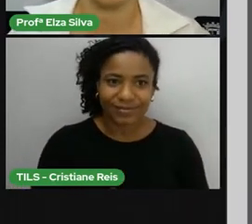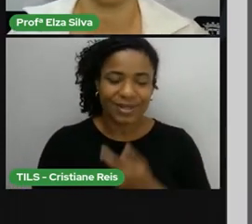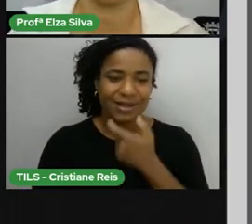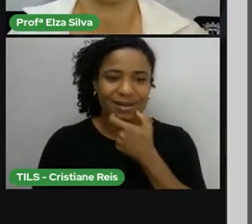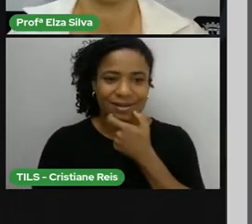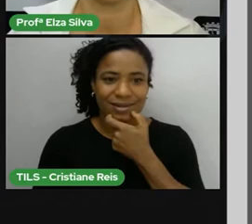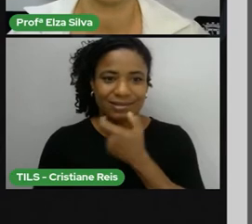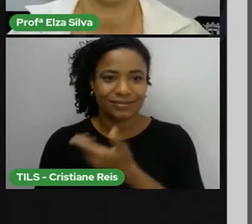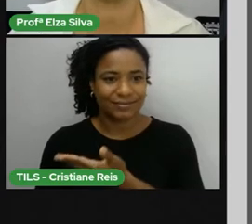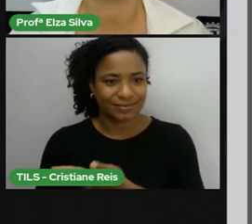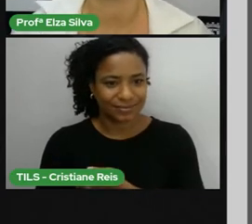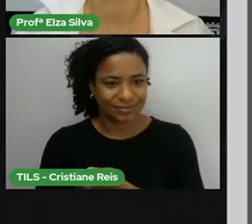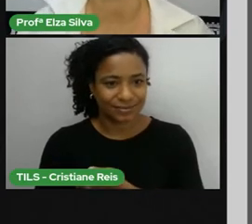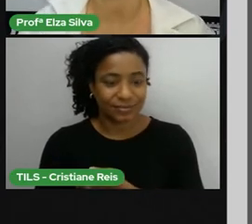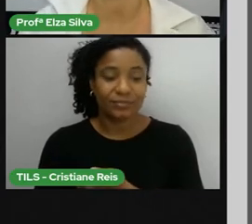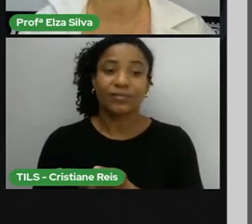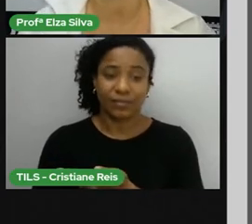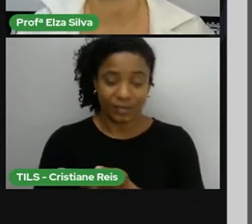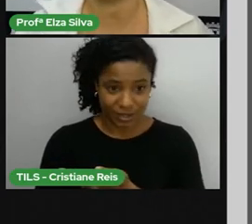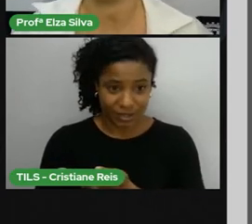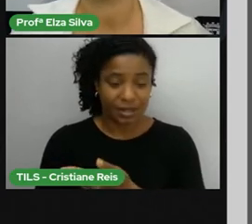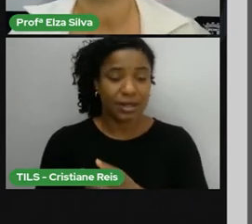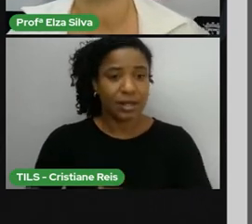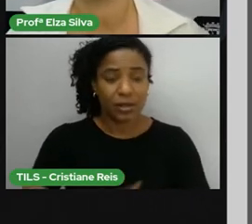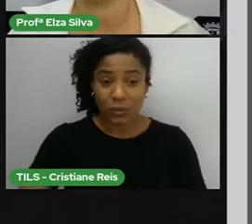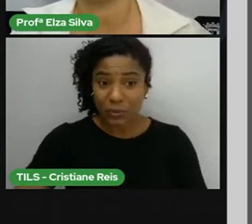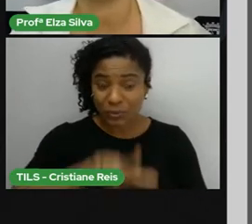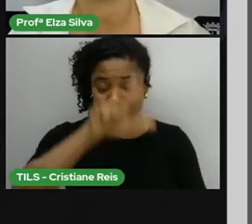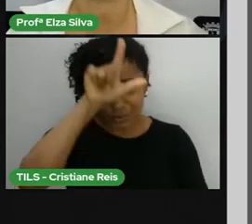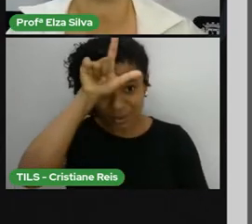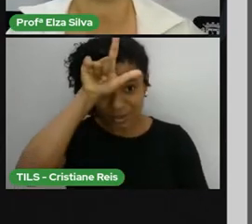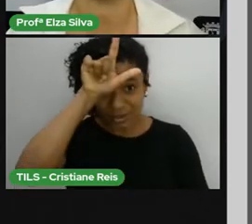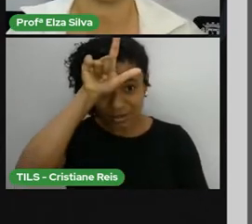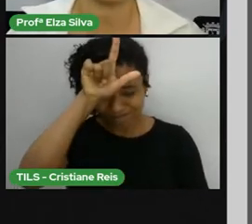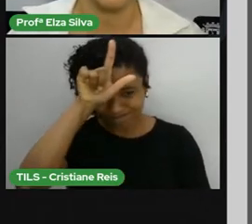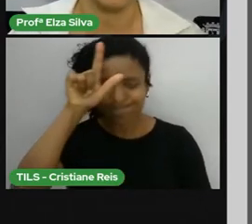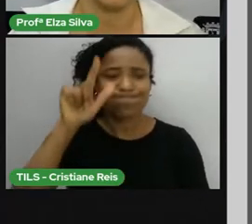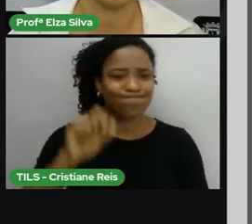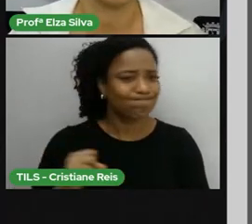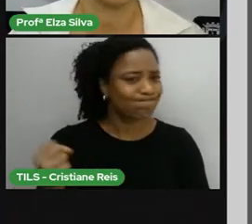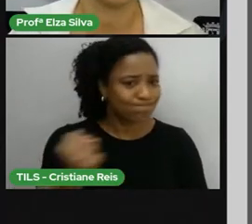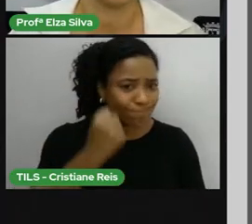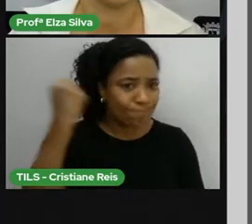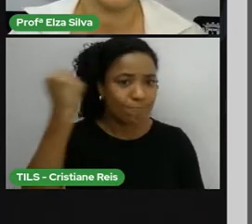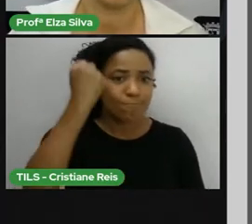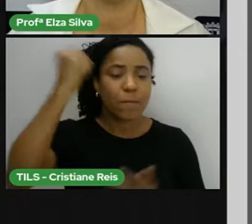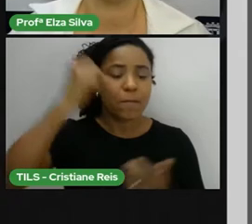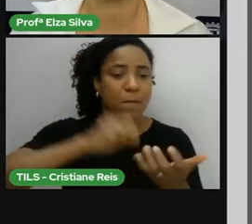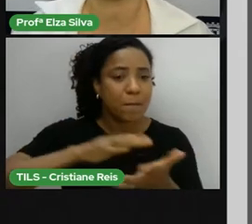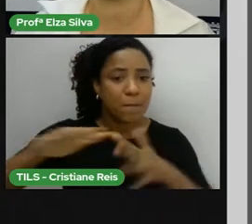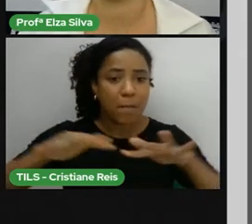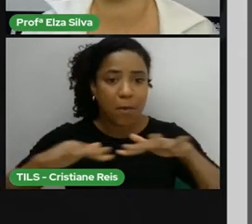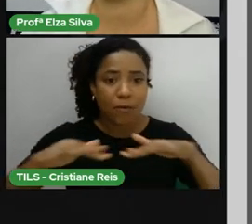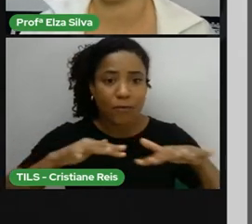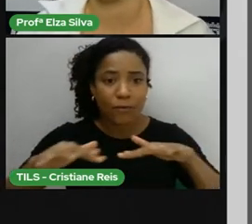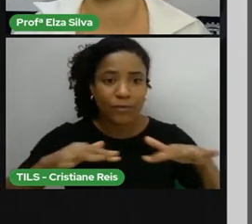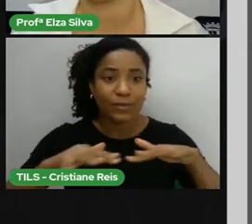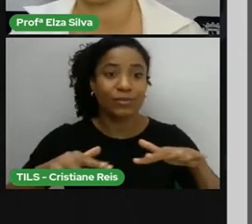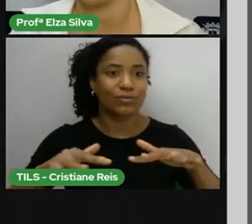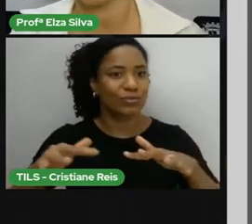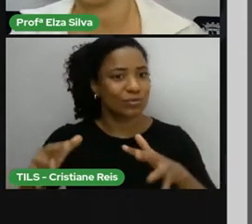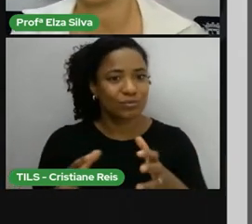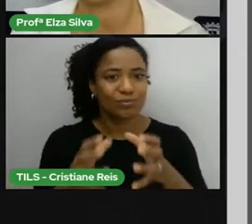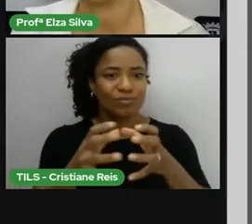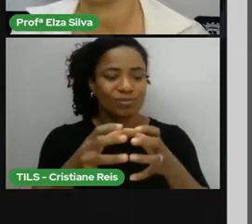movement. Então, ele foi o líder do movimento contra o apartheid. Vamos aprender um pouquinho